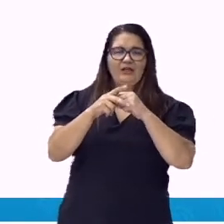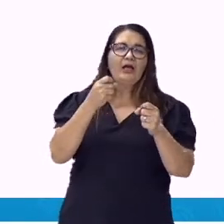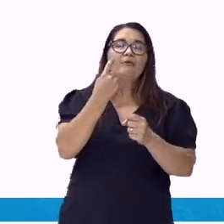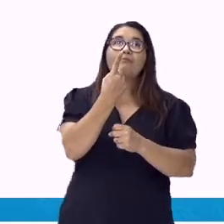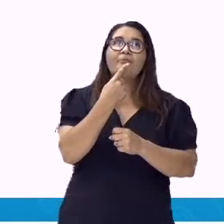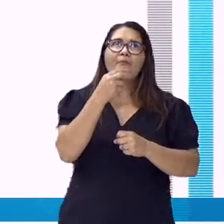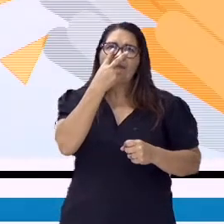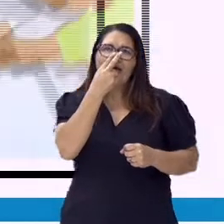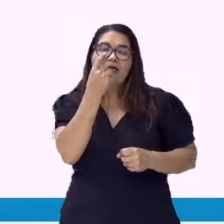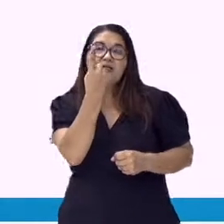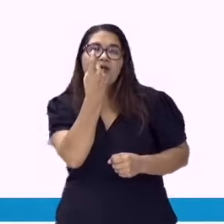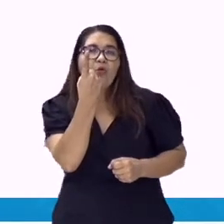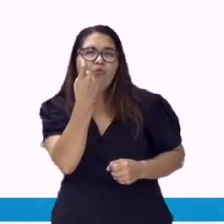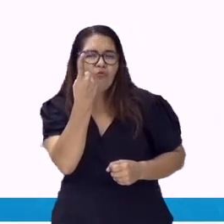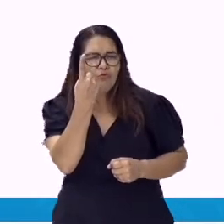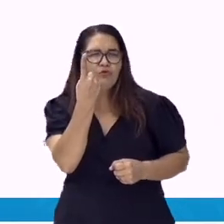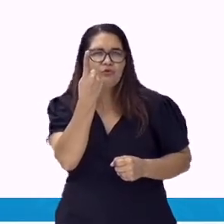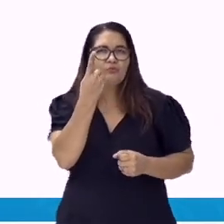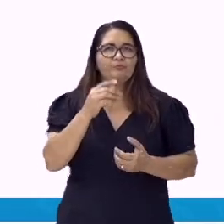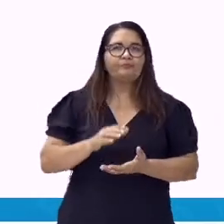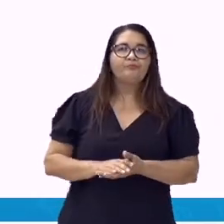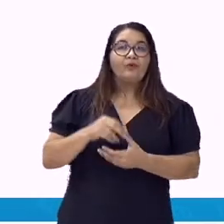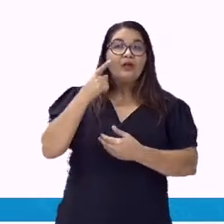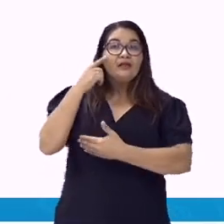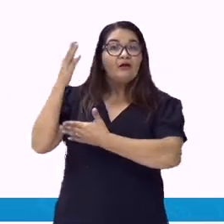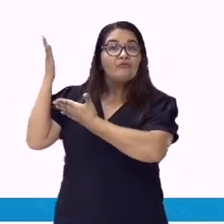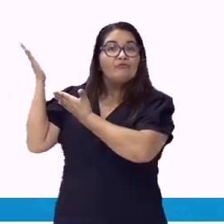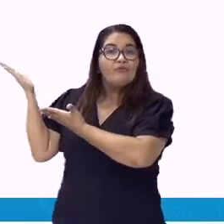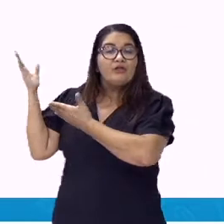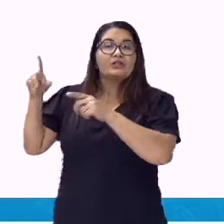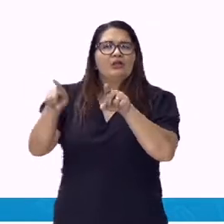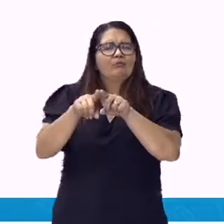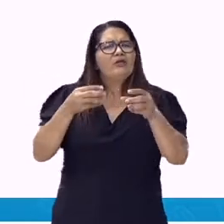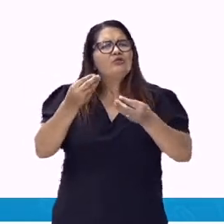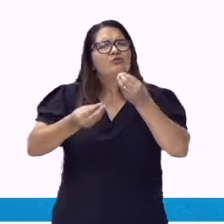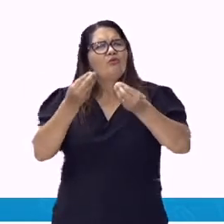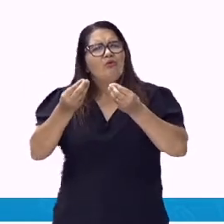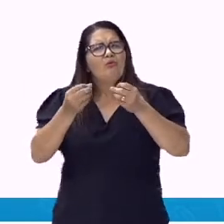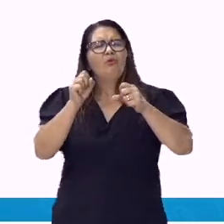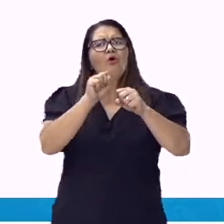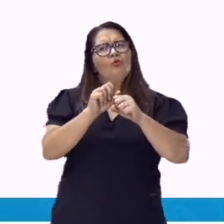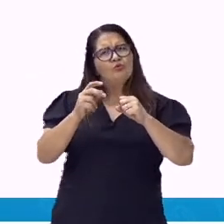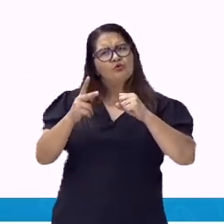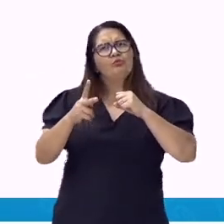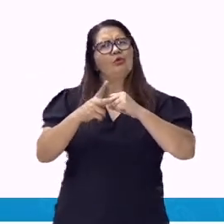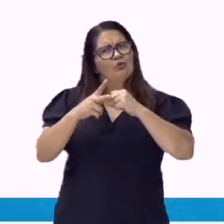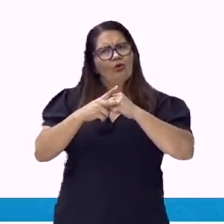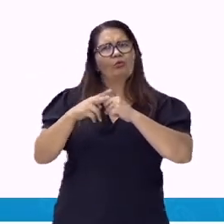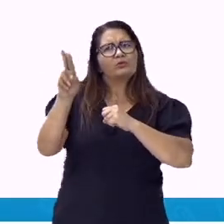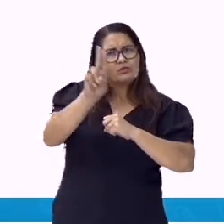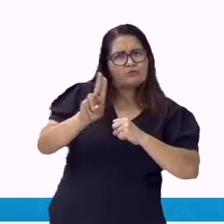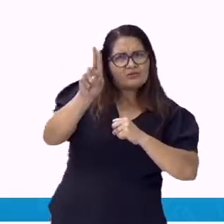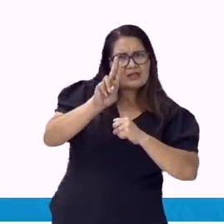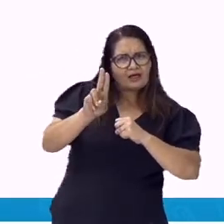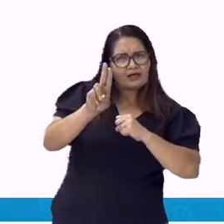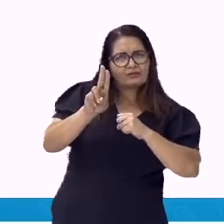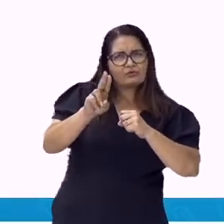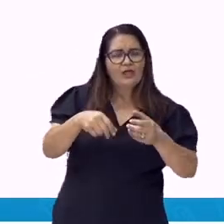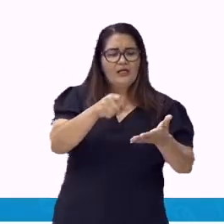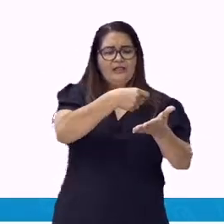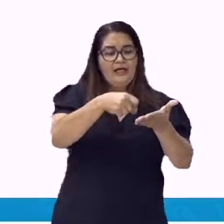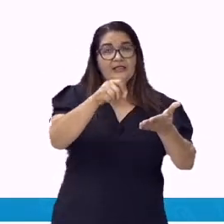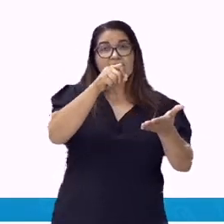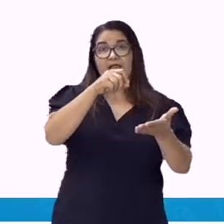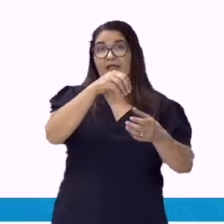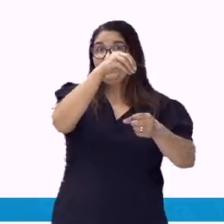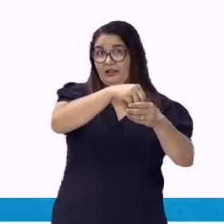indefinido. Conforme a forma como são utilizados os pronomes, eles podem ser classificados como